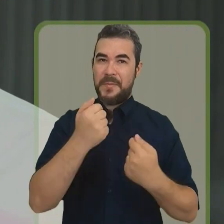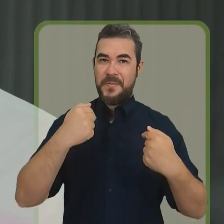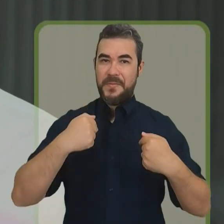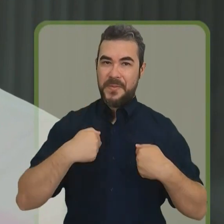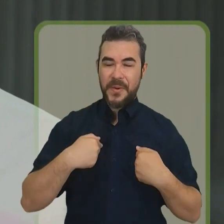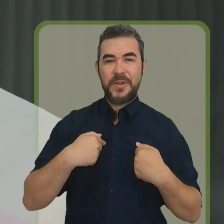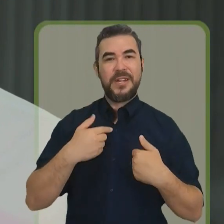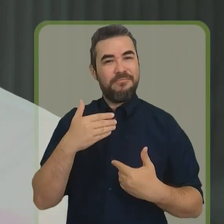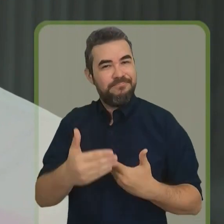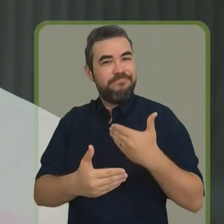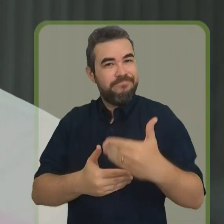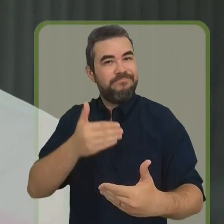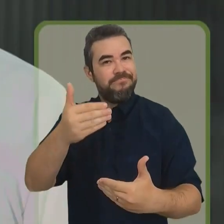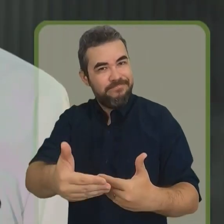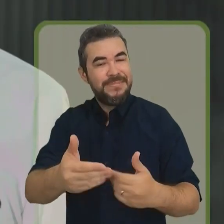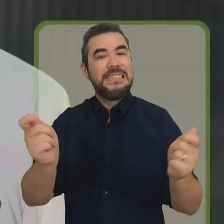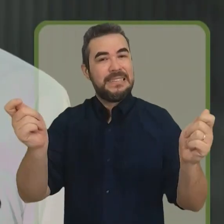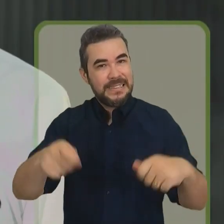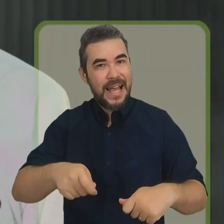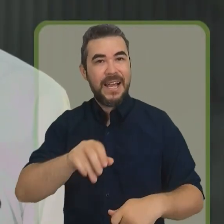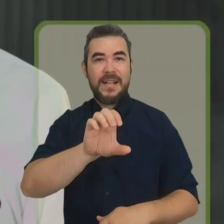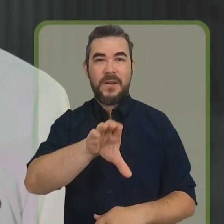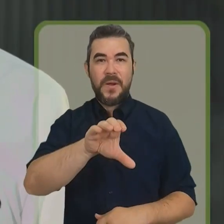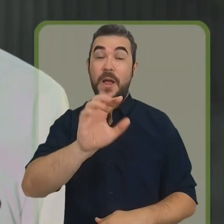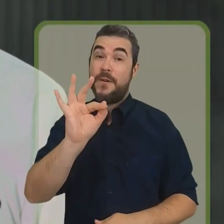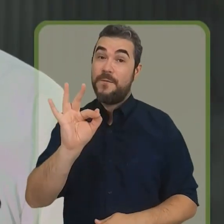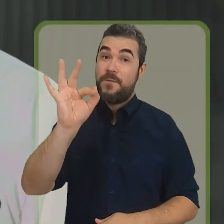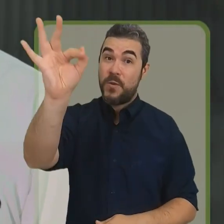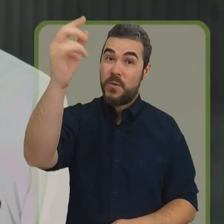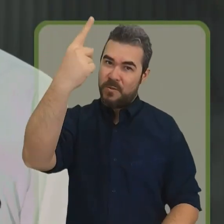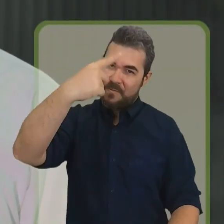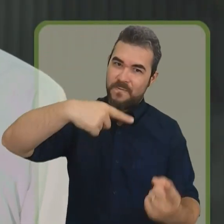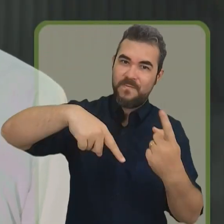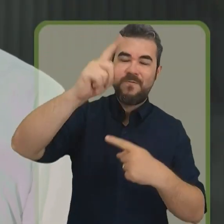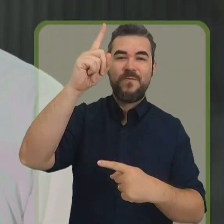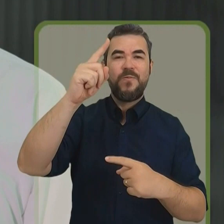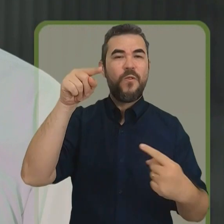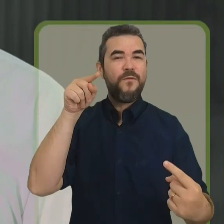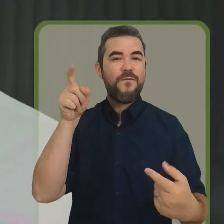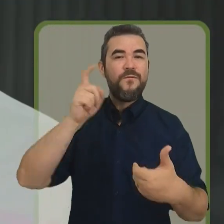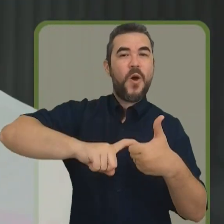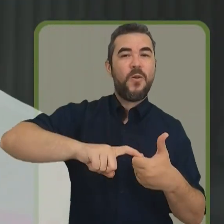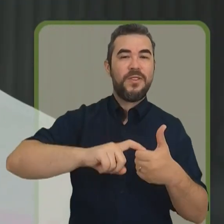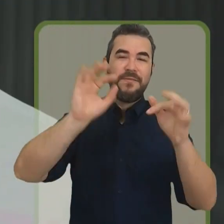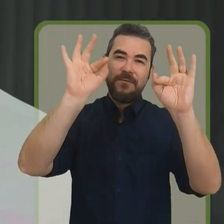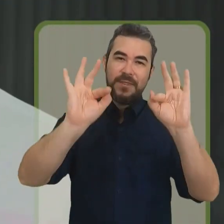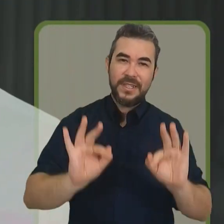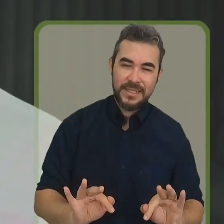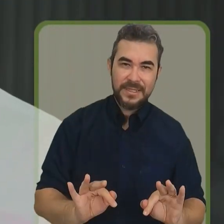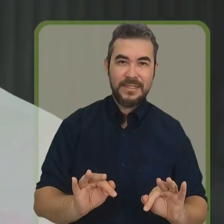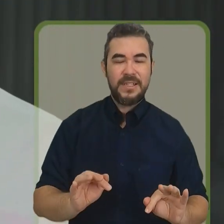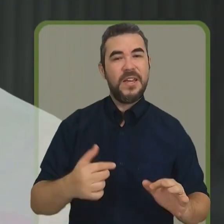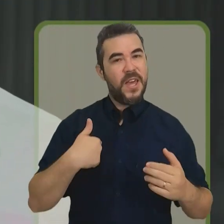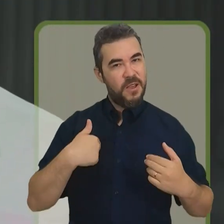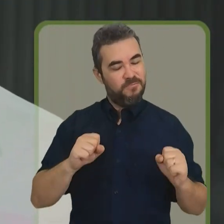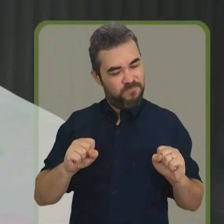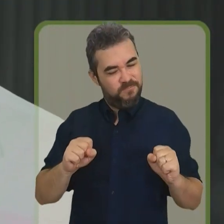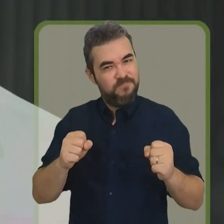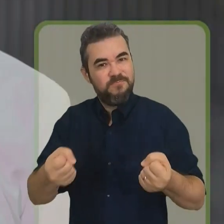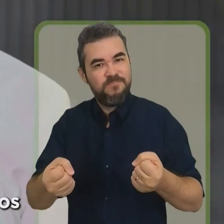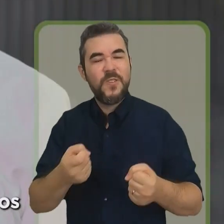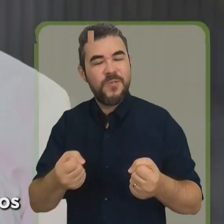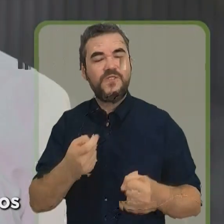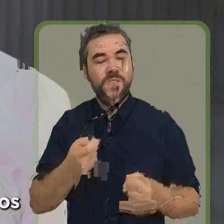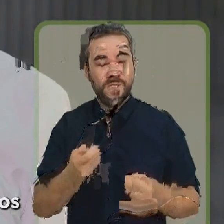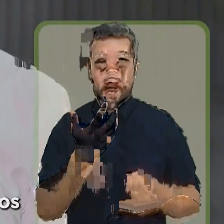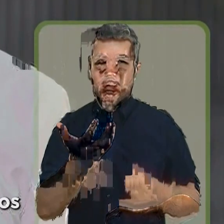o futuro a esse município e trazer de volta a dignidade para o nosso povo. Com muita disposição e vontade de mudar,